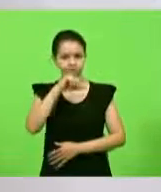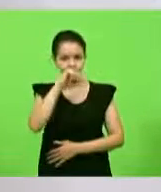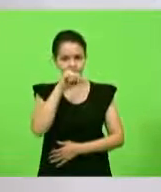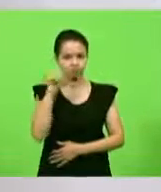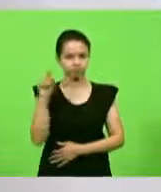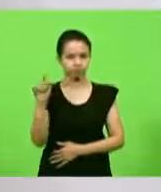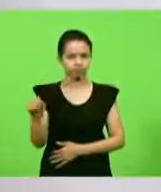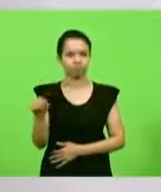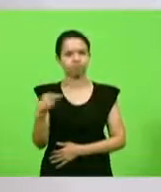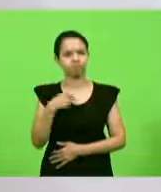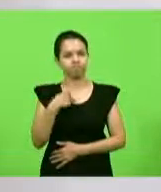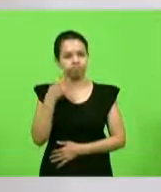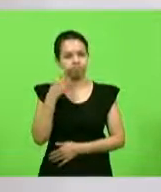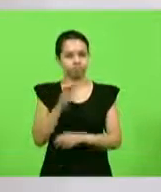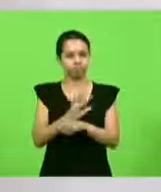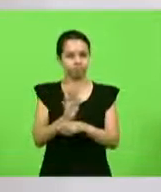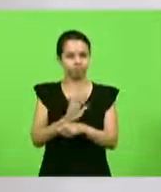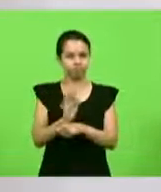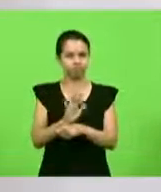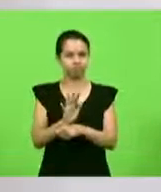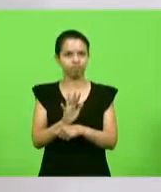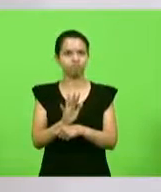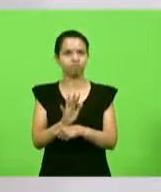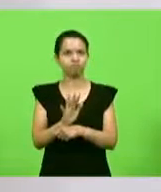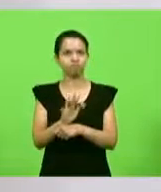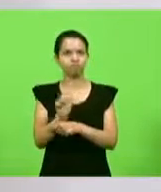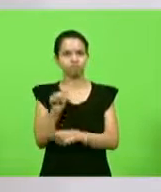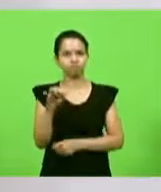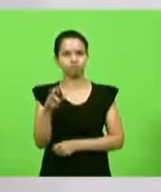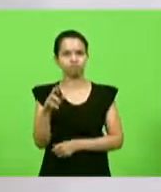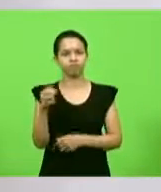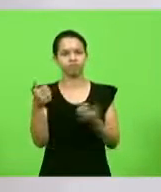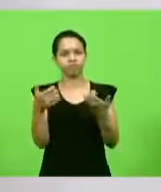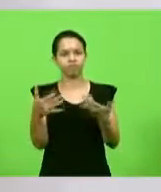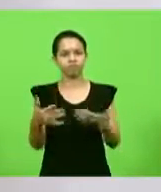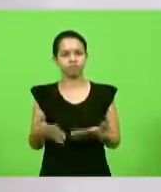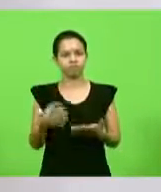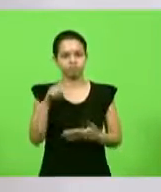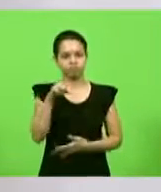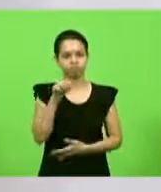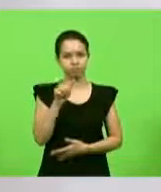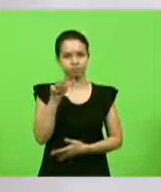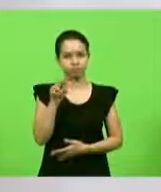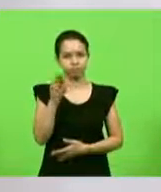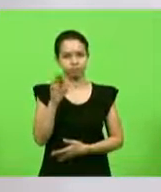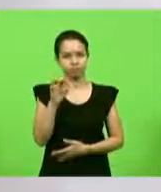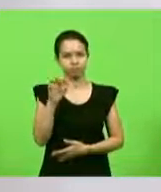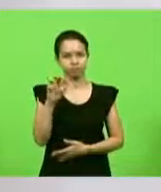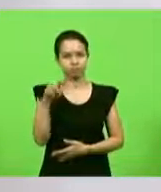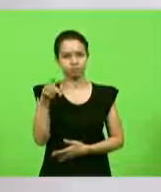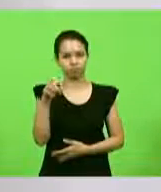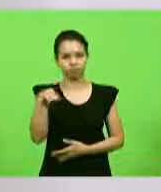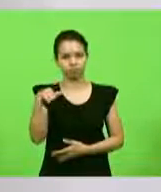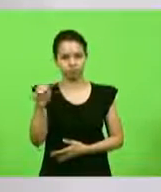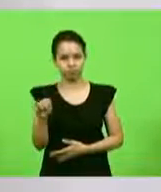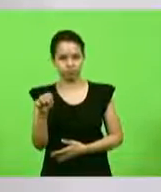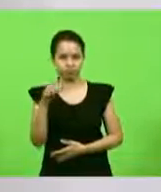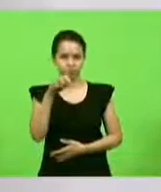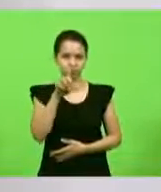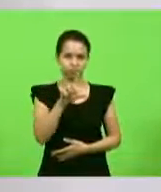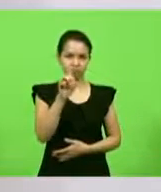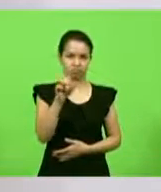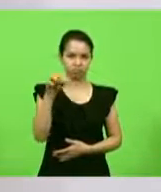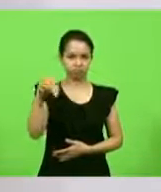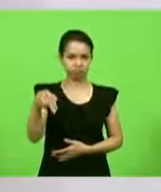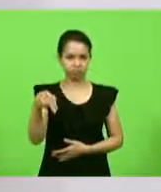escutando um vídeo desse do Lair Ribeiro, e ele comentou sobre o Naltrexona, que é o LDN, que em altas